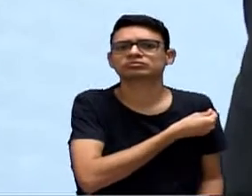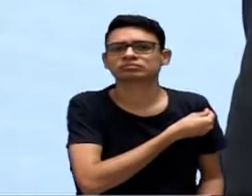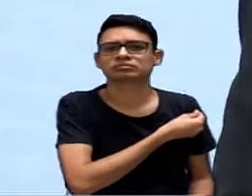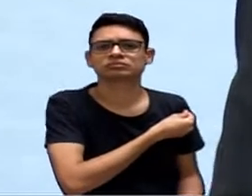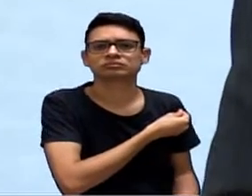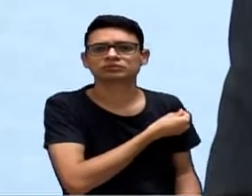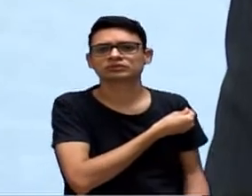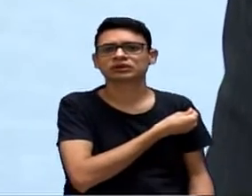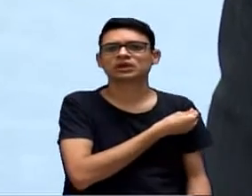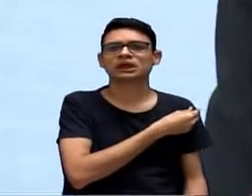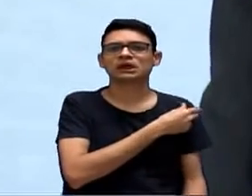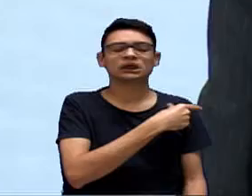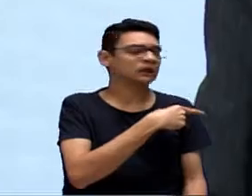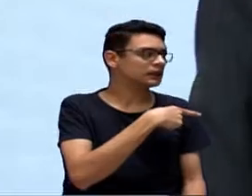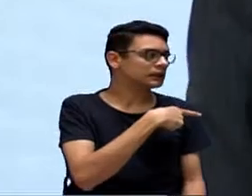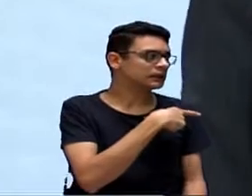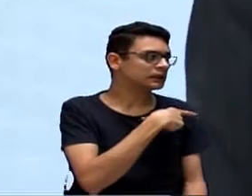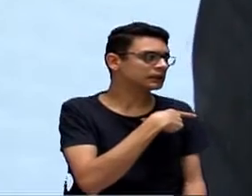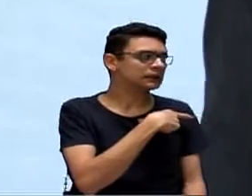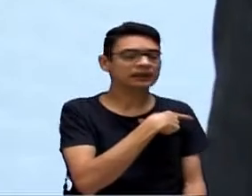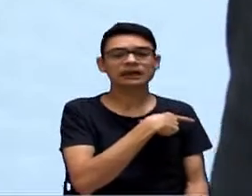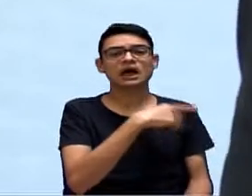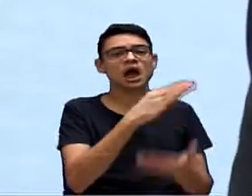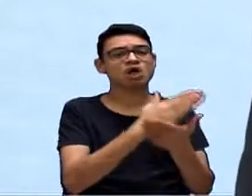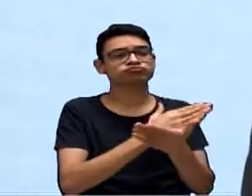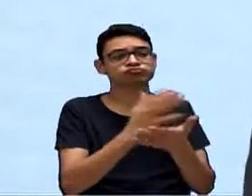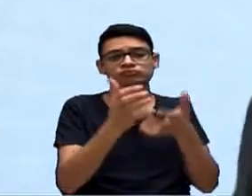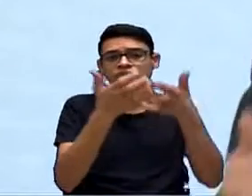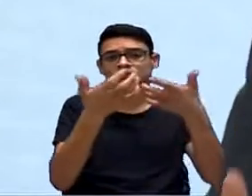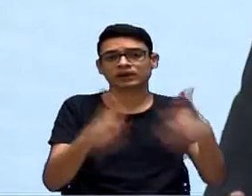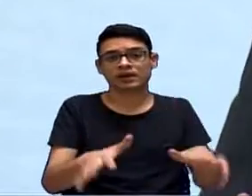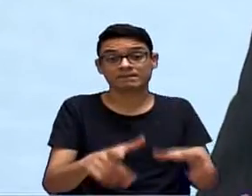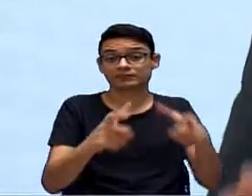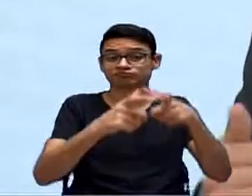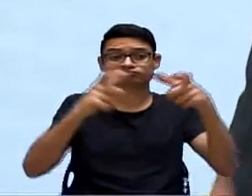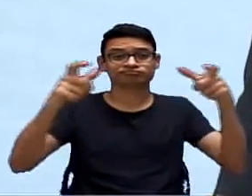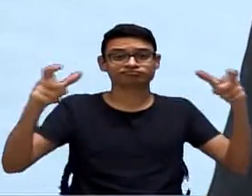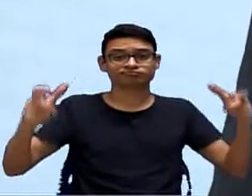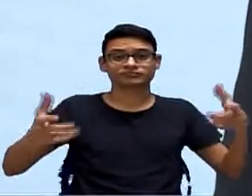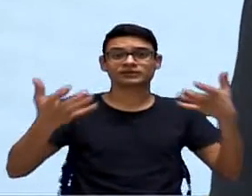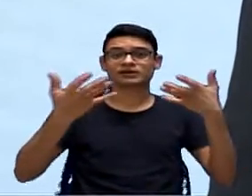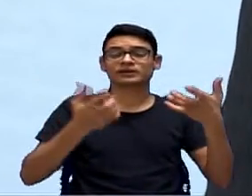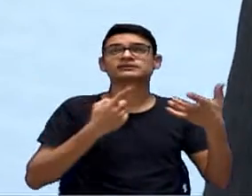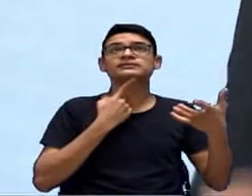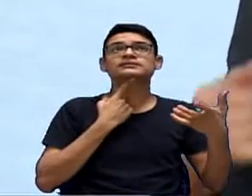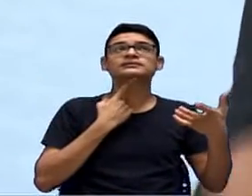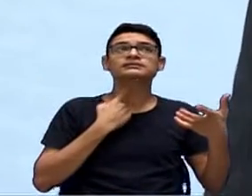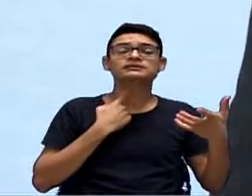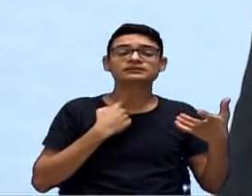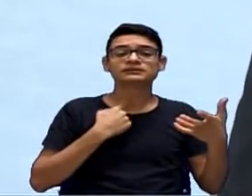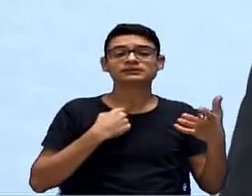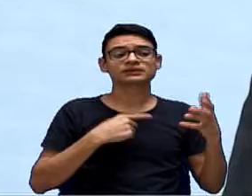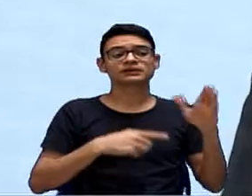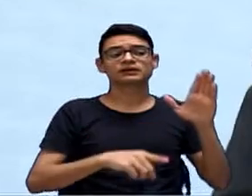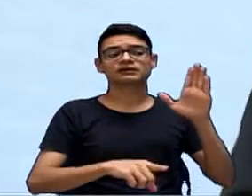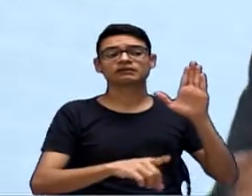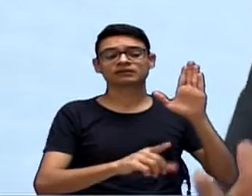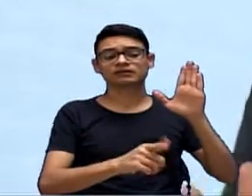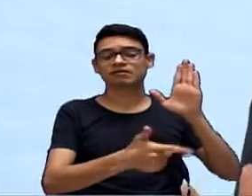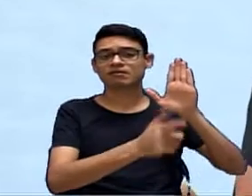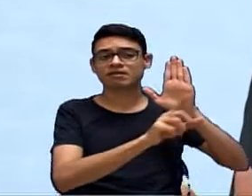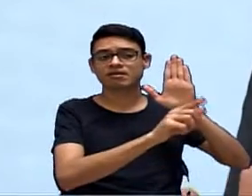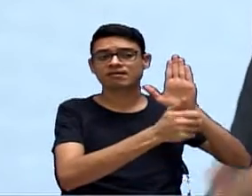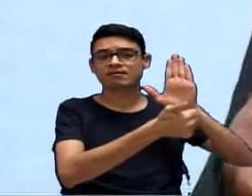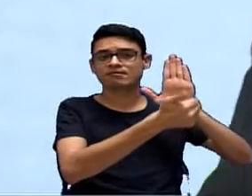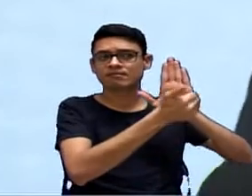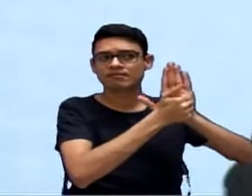tem alguns que não querem, mas a grande maioria da população deseja, almeja esse direito de se proteger e proteger